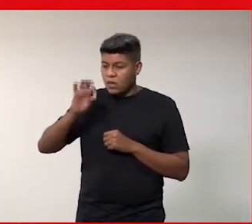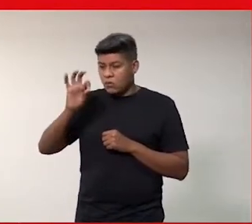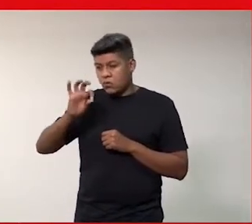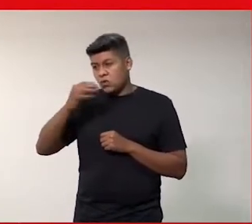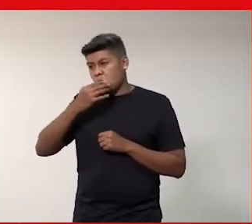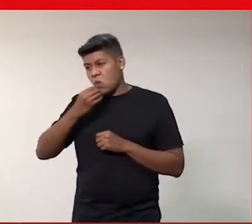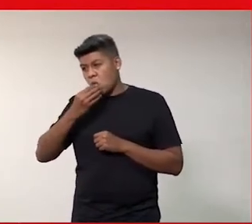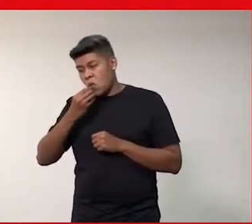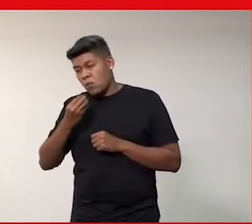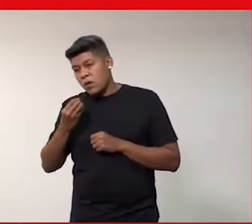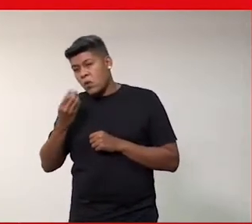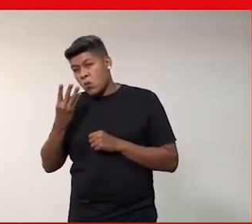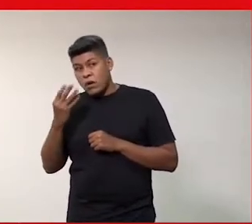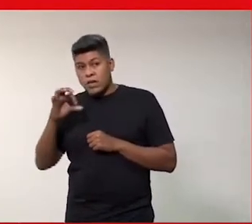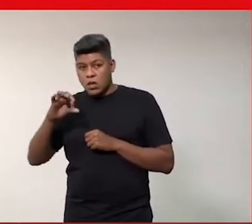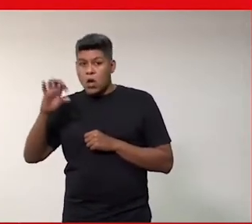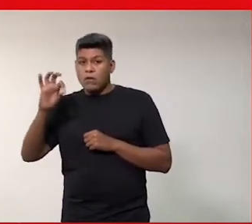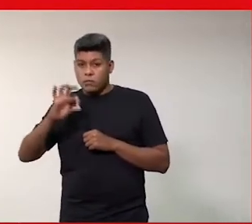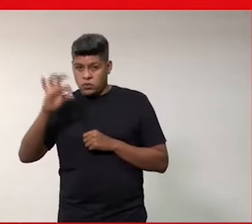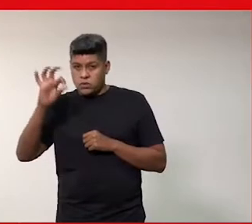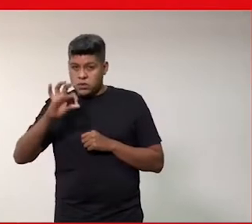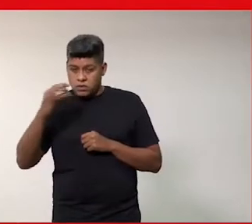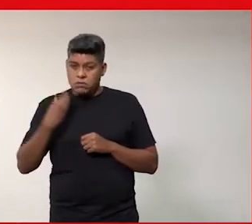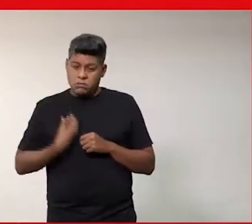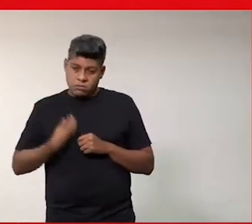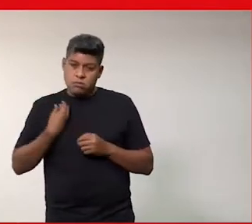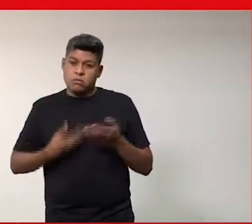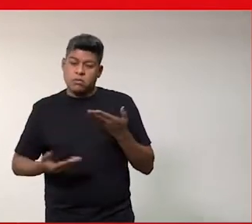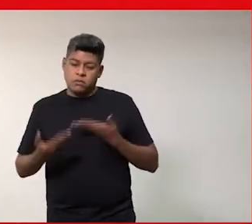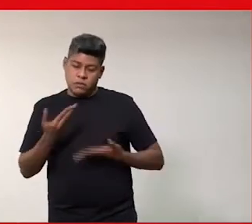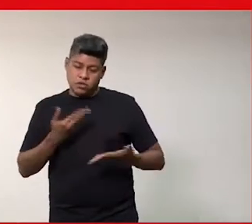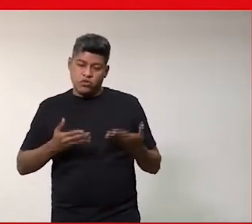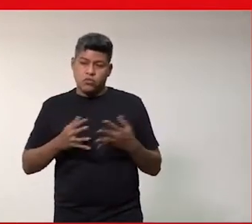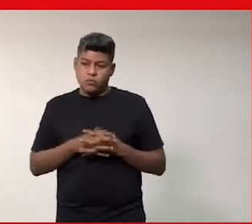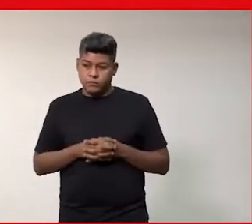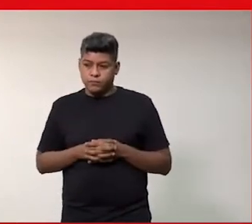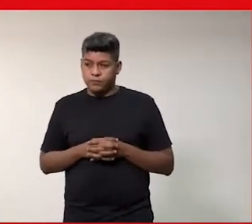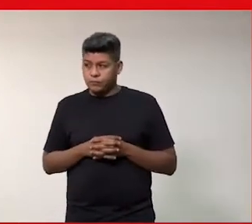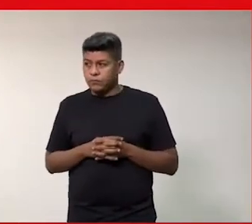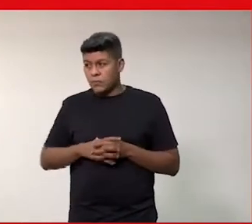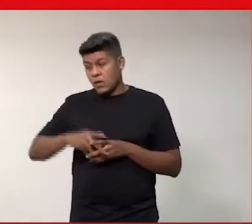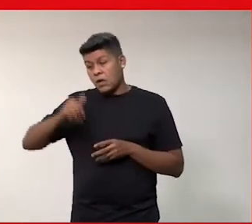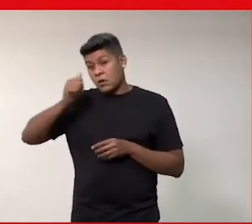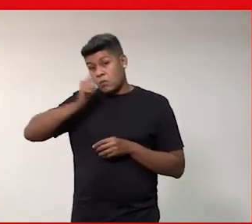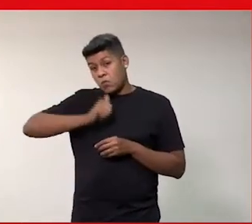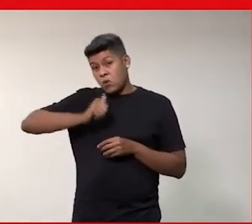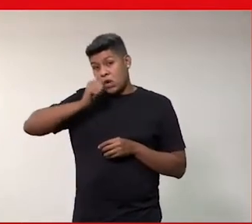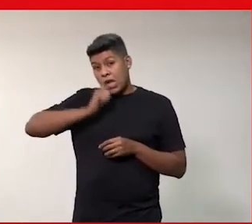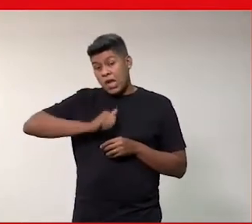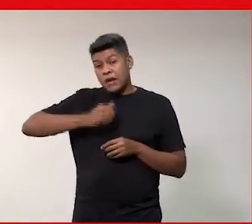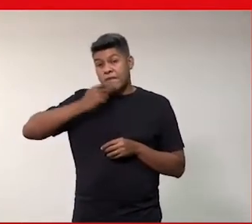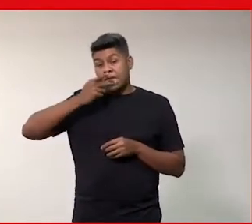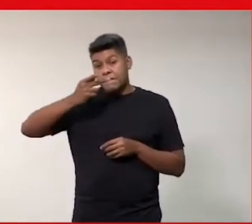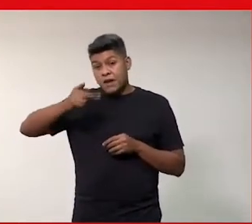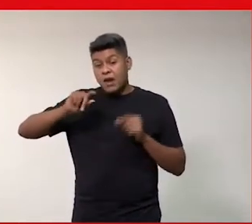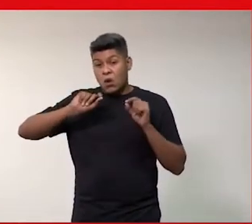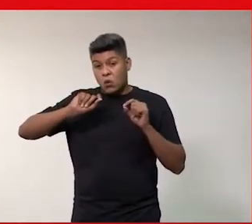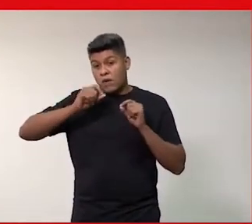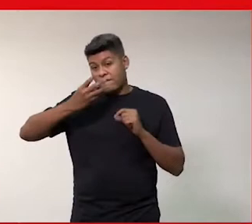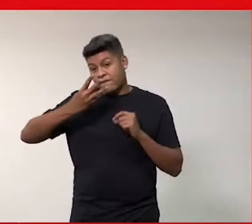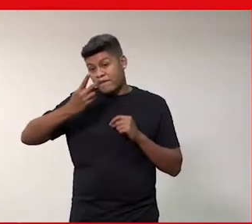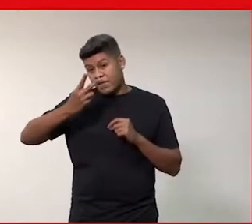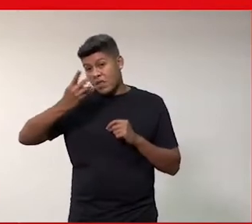Os homens falaram que 49% das vezes são divididas. As mulheres falaram que 24